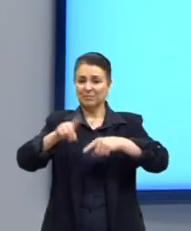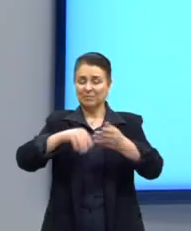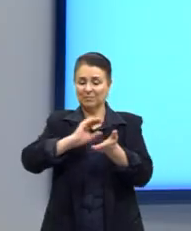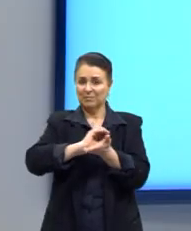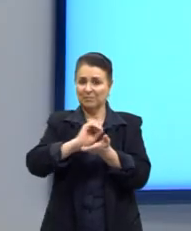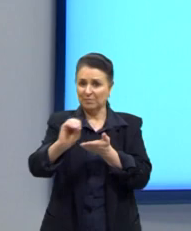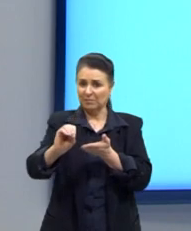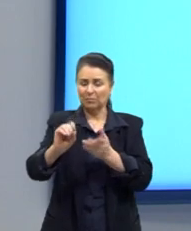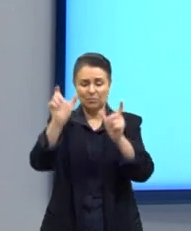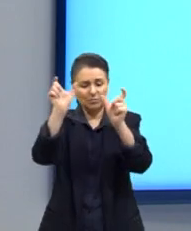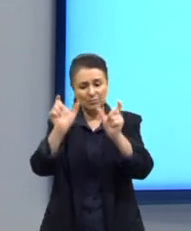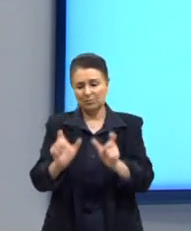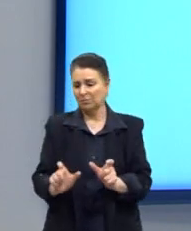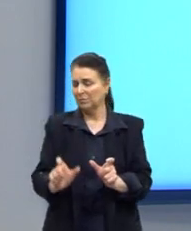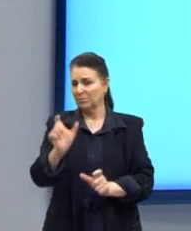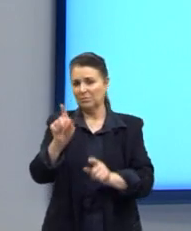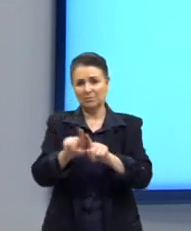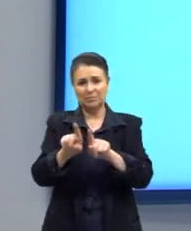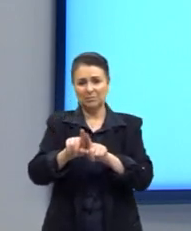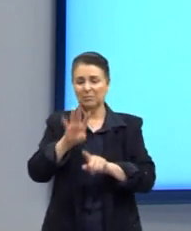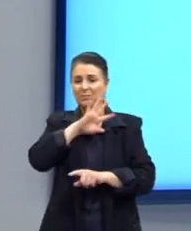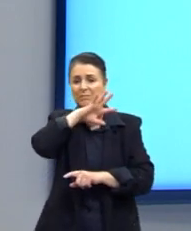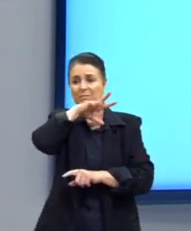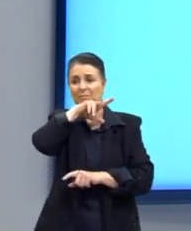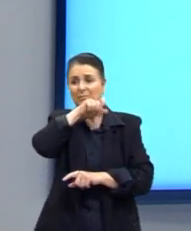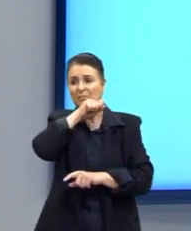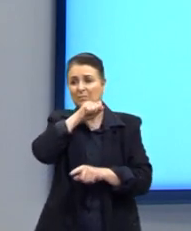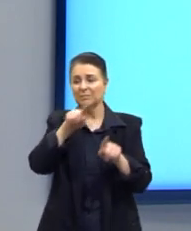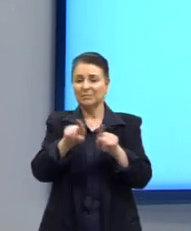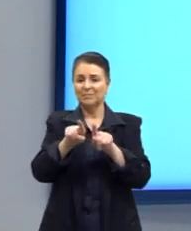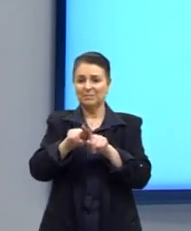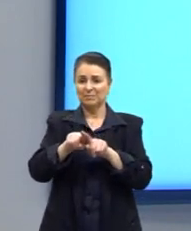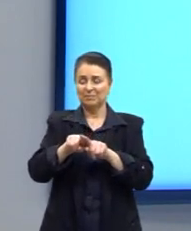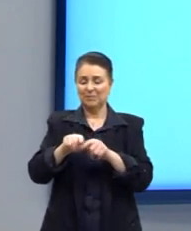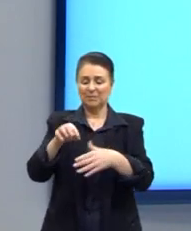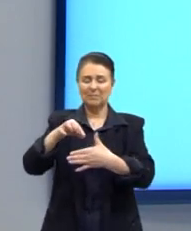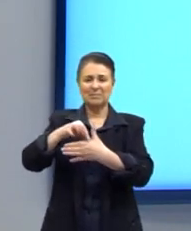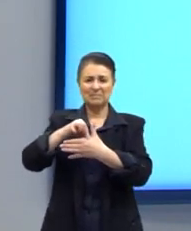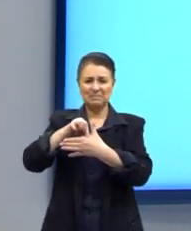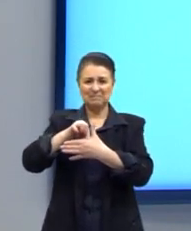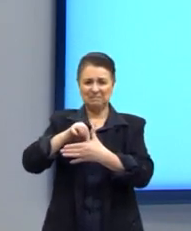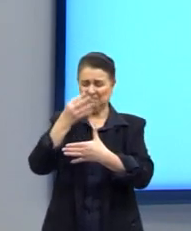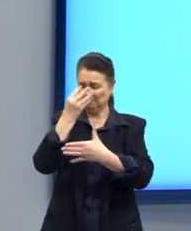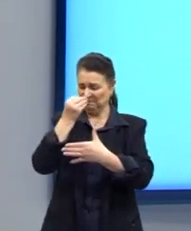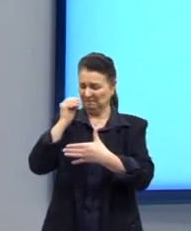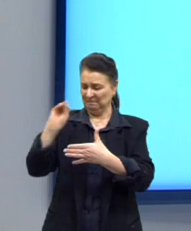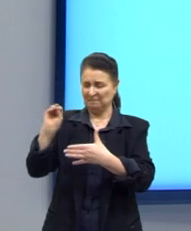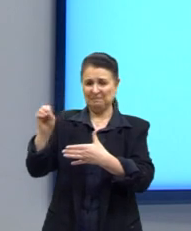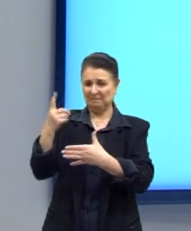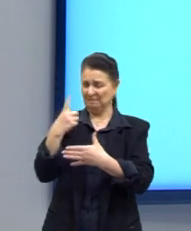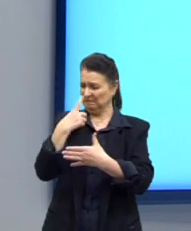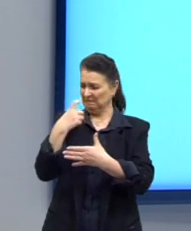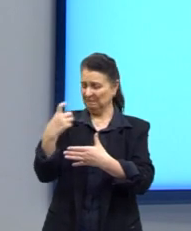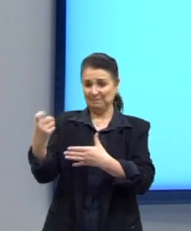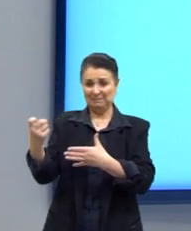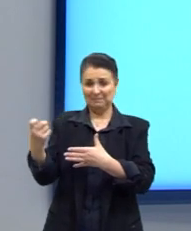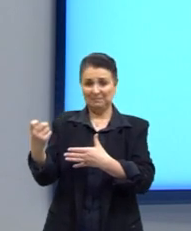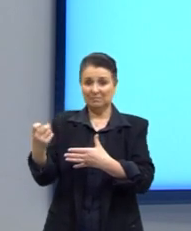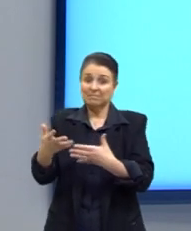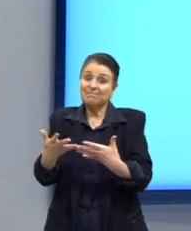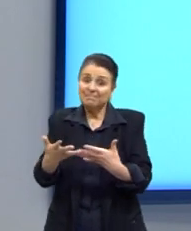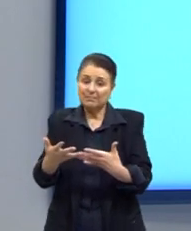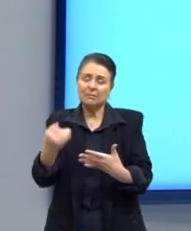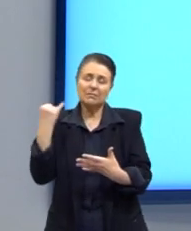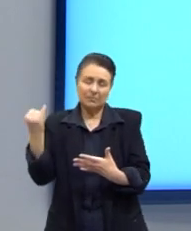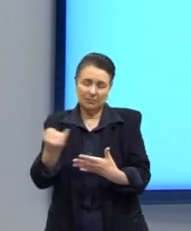dos animais, enfim. Então, elas também formam o cheiro de carne apodrecida. Desagradável, mas é fundamental até